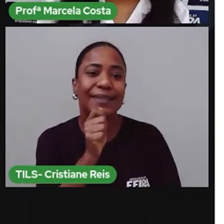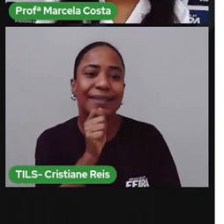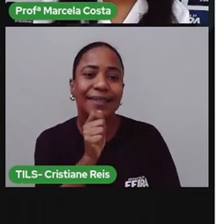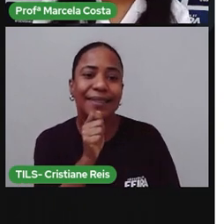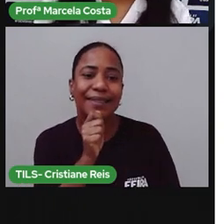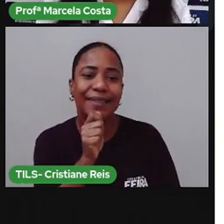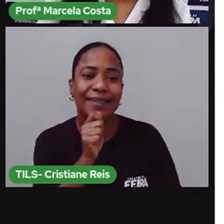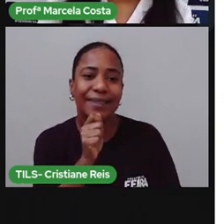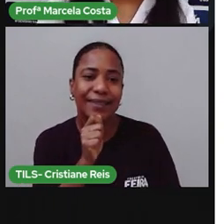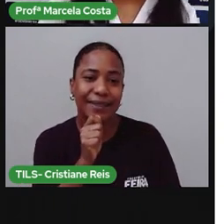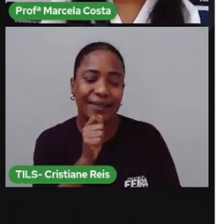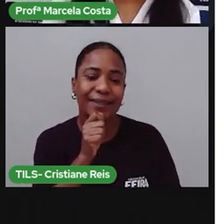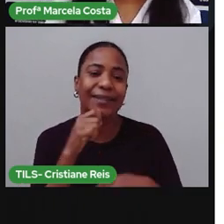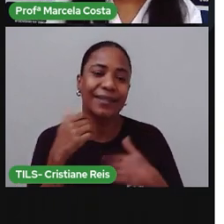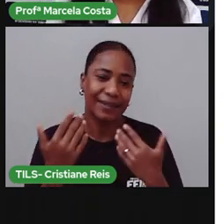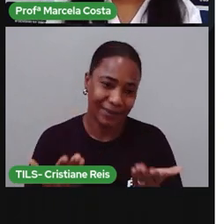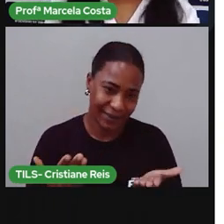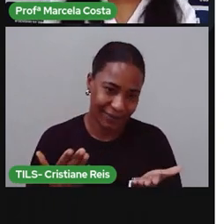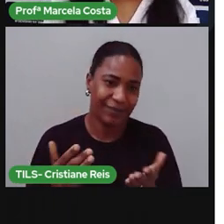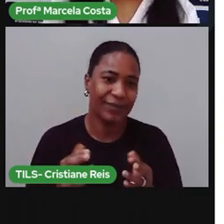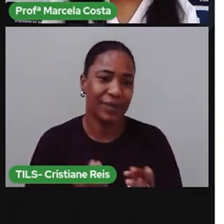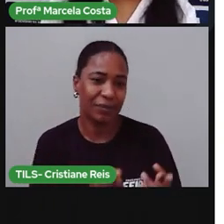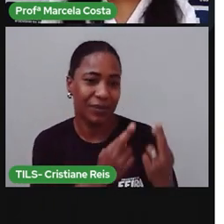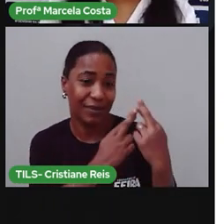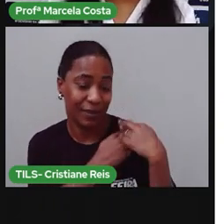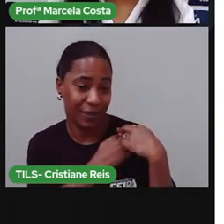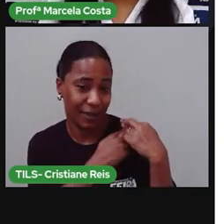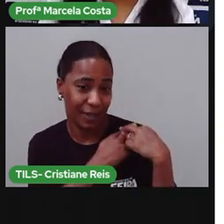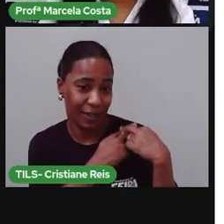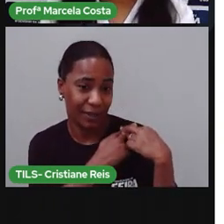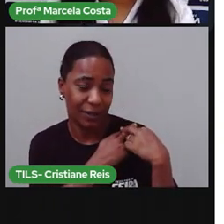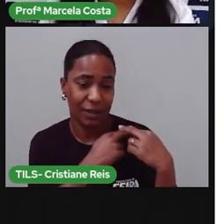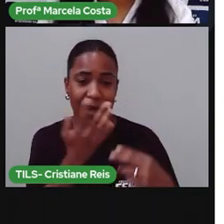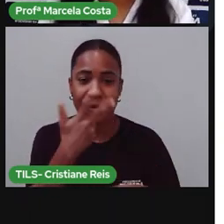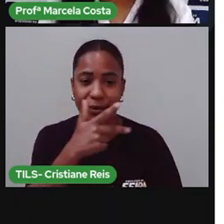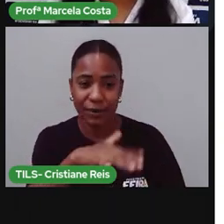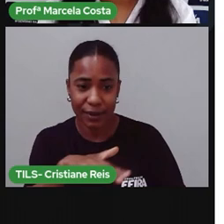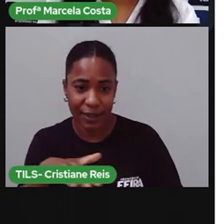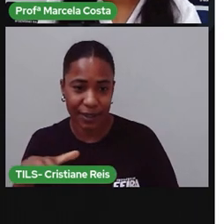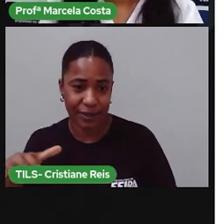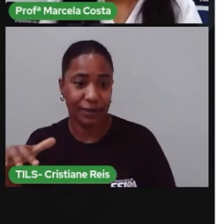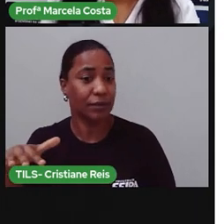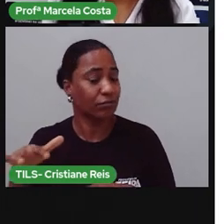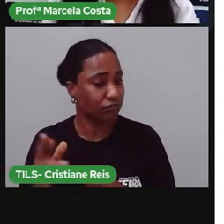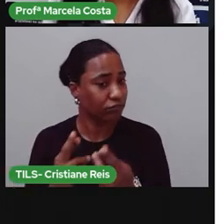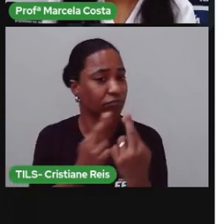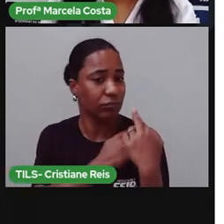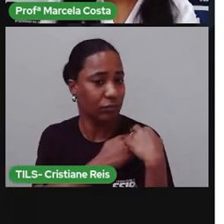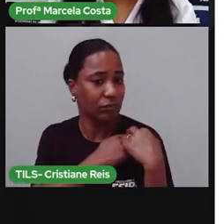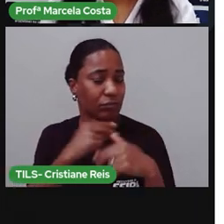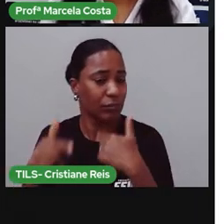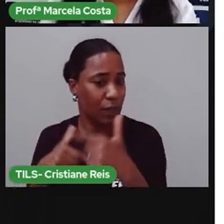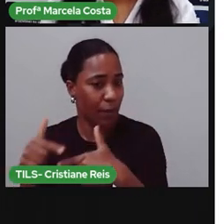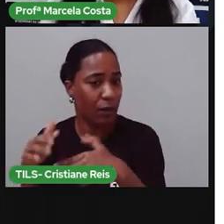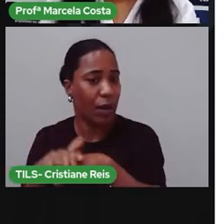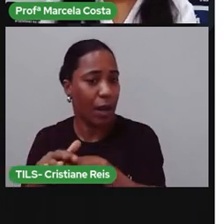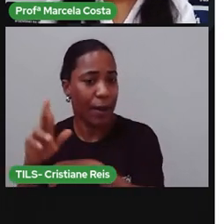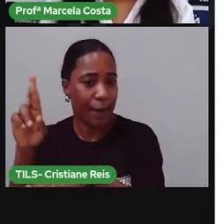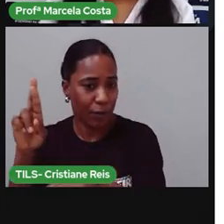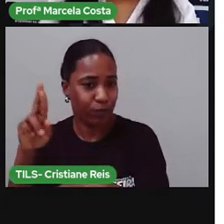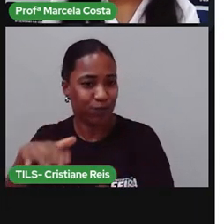divididas entre adultos e crianças. Essas geralmente permanecem às vezes, independente do ambiente familiar.